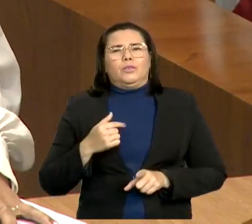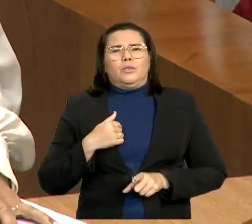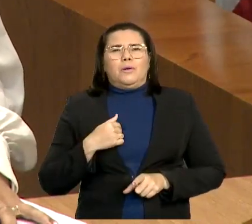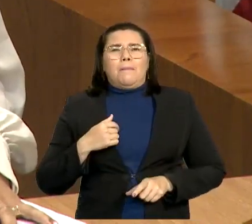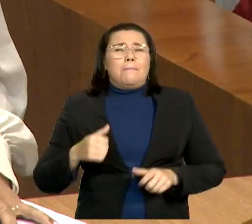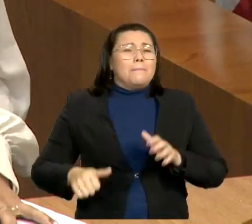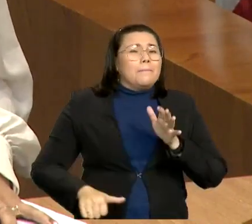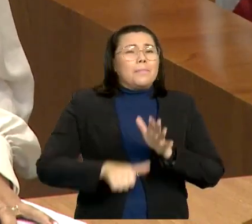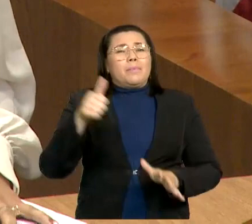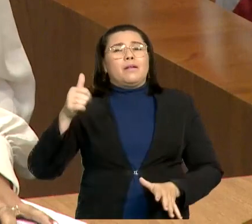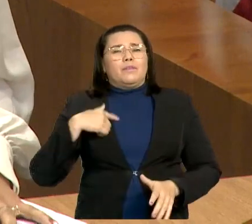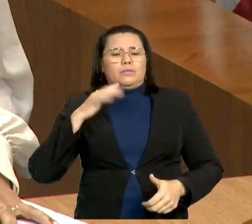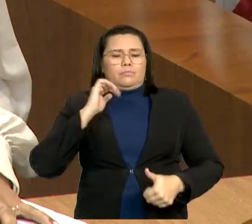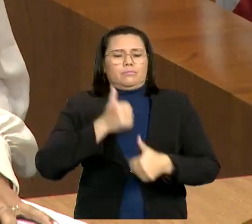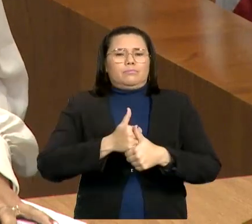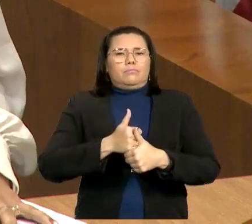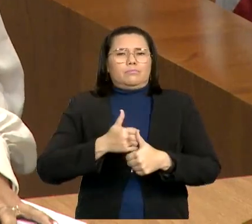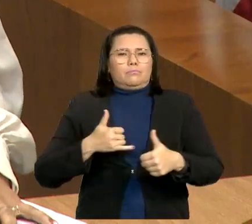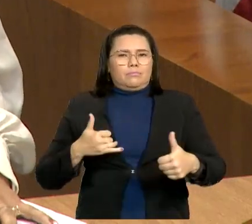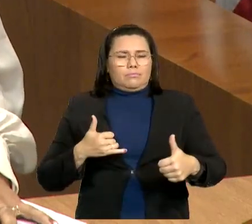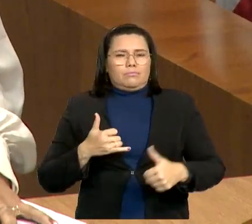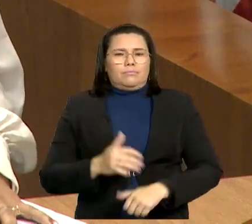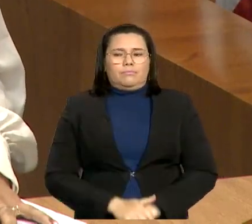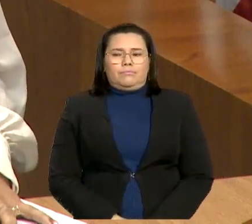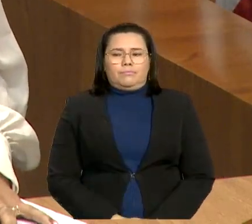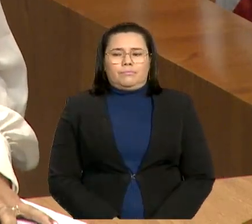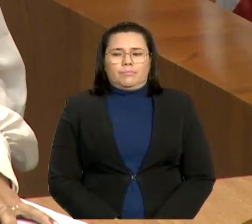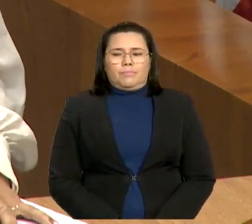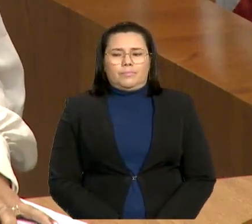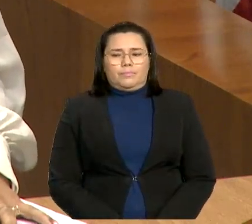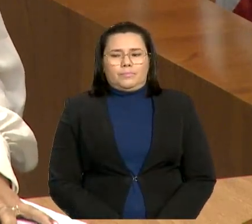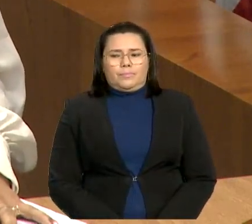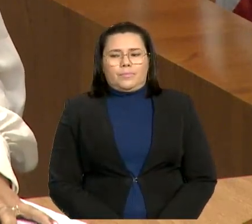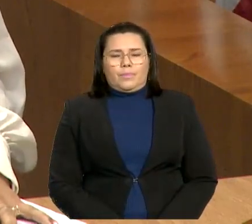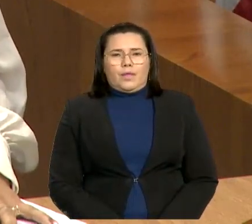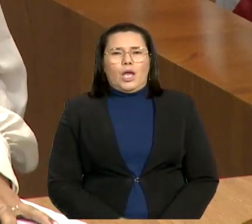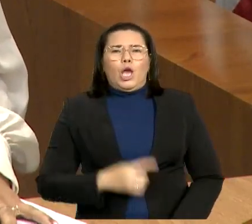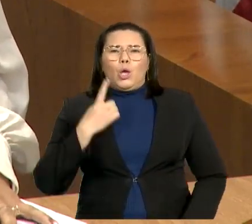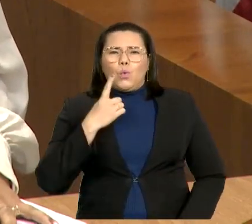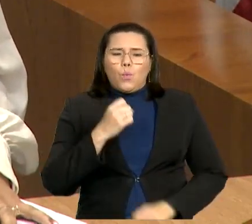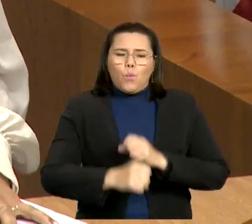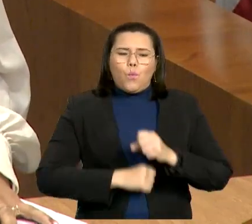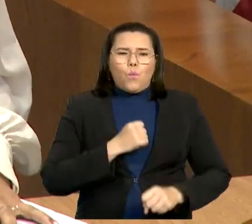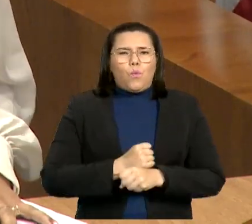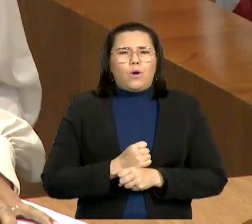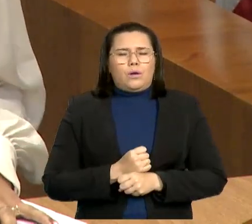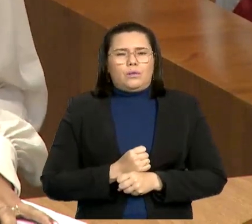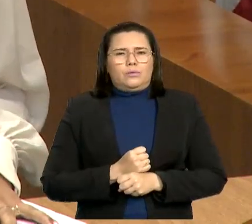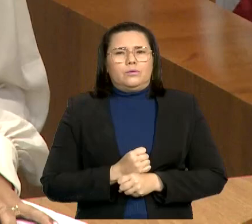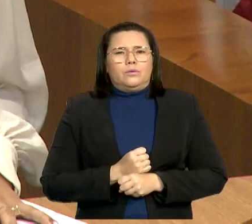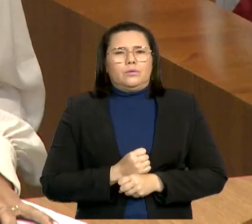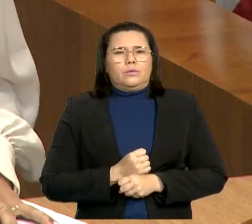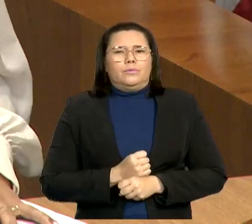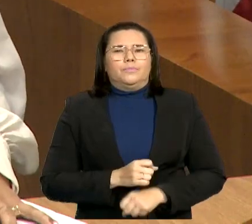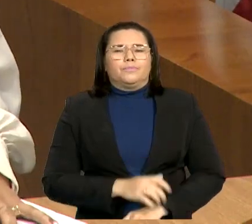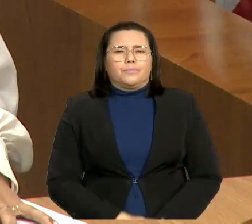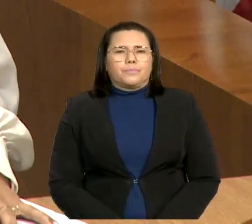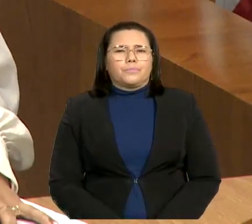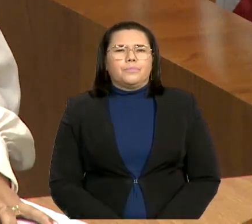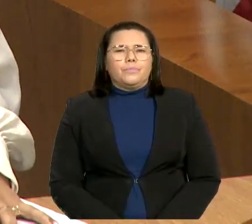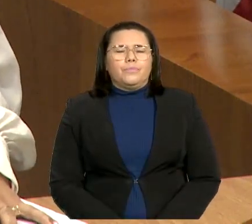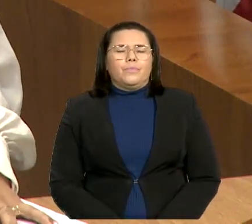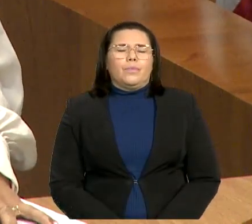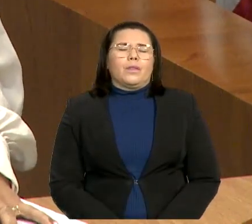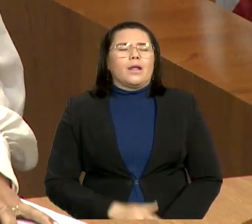mandato, na realidade meu primeiro cargo eletivo, em um ano que nesta casa adentrou a maior bancada feminina na